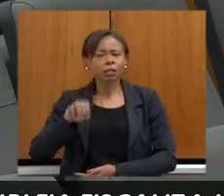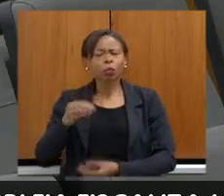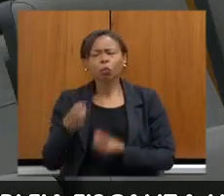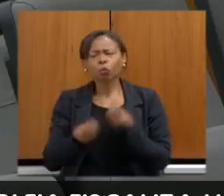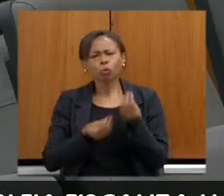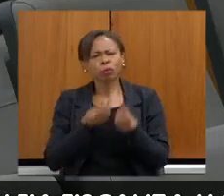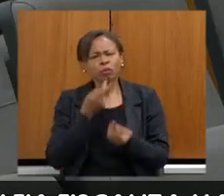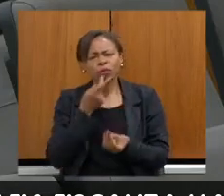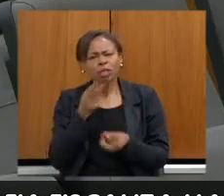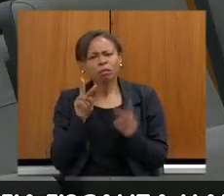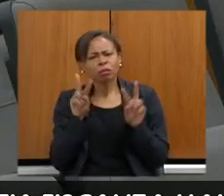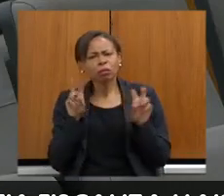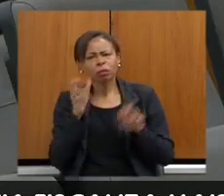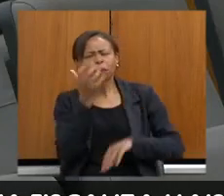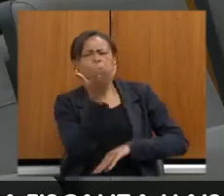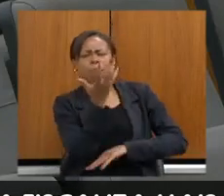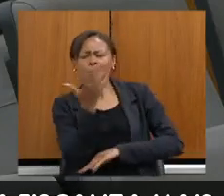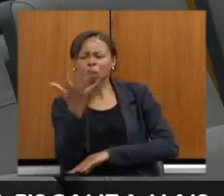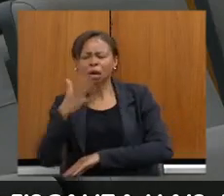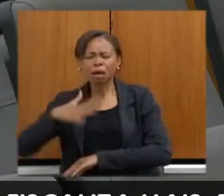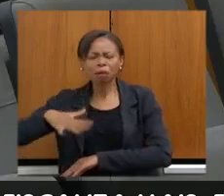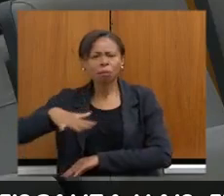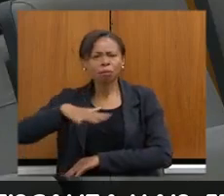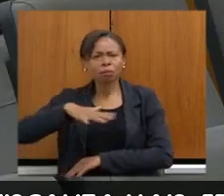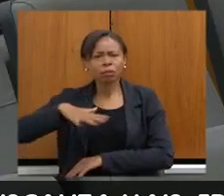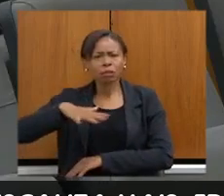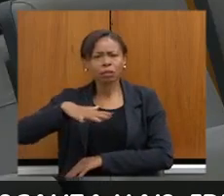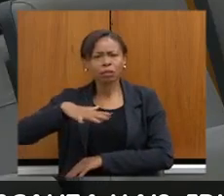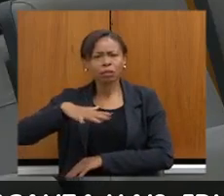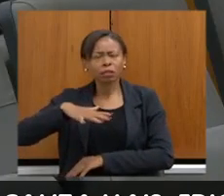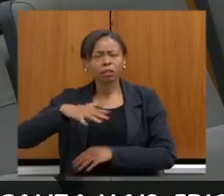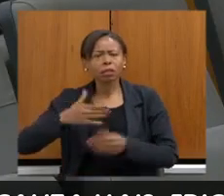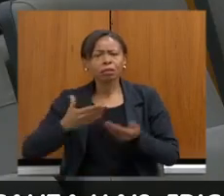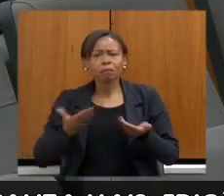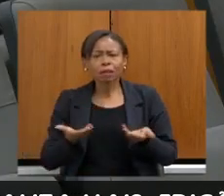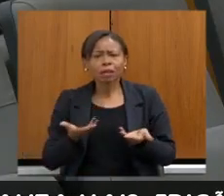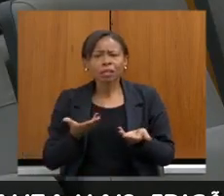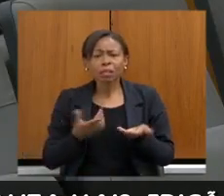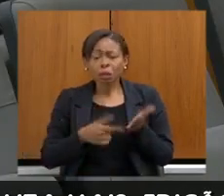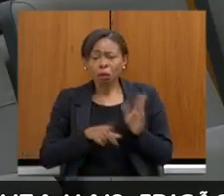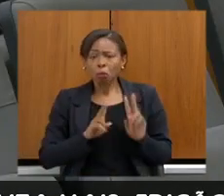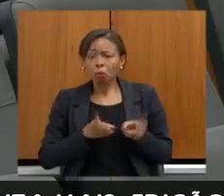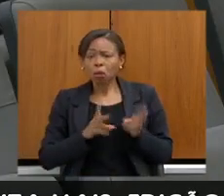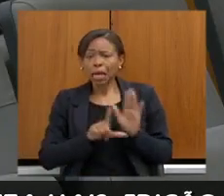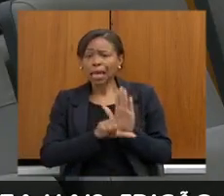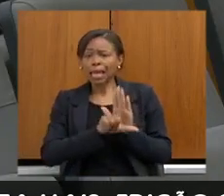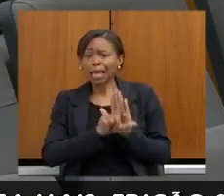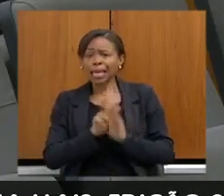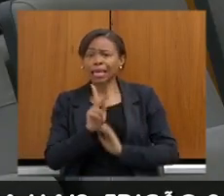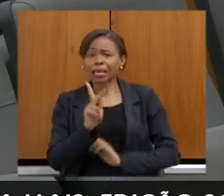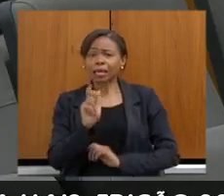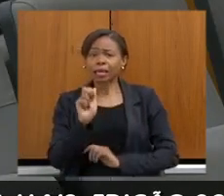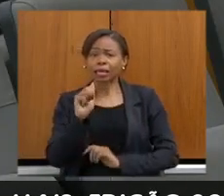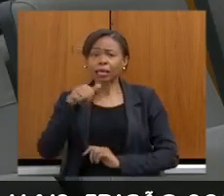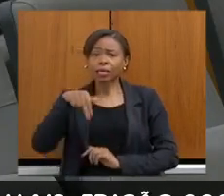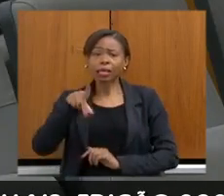se nós continuarmos com uma lei chamada Lei Candir?